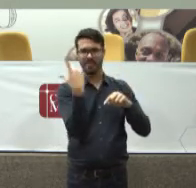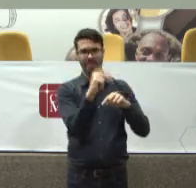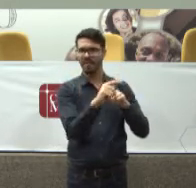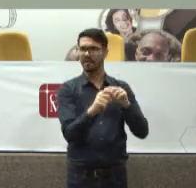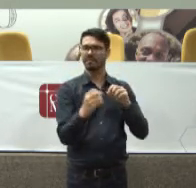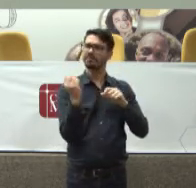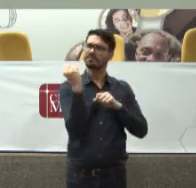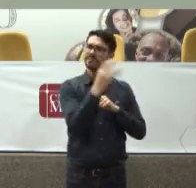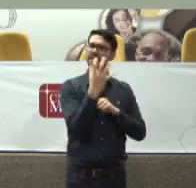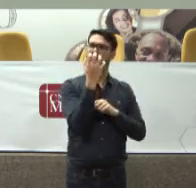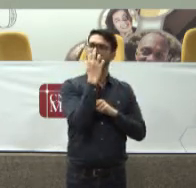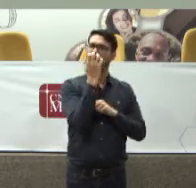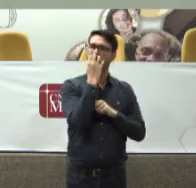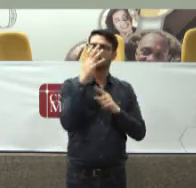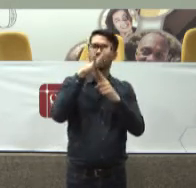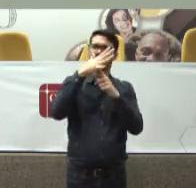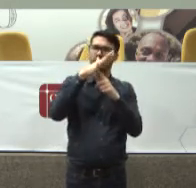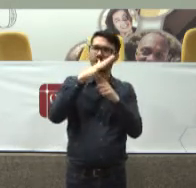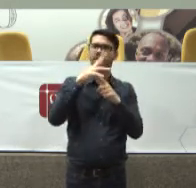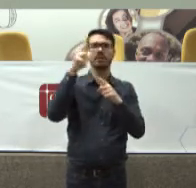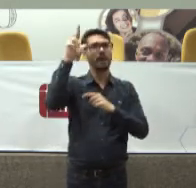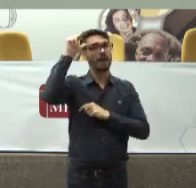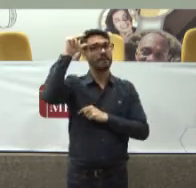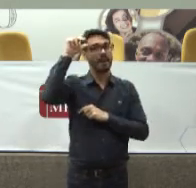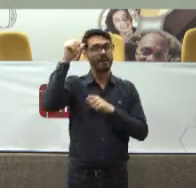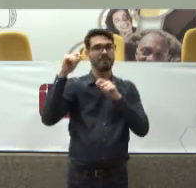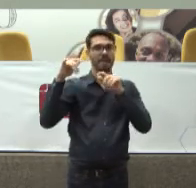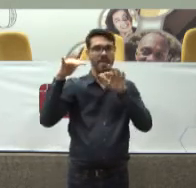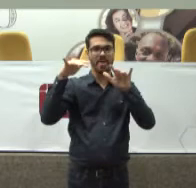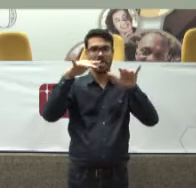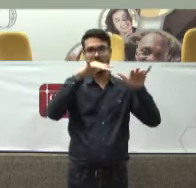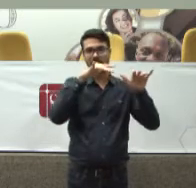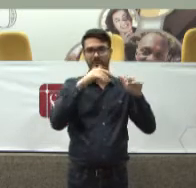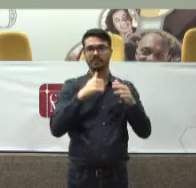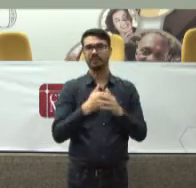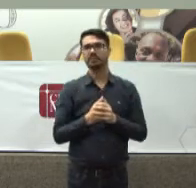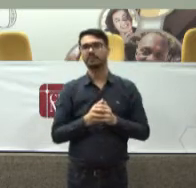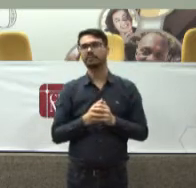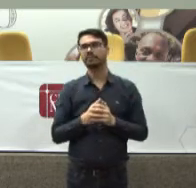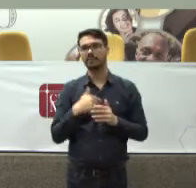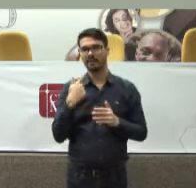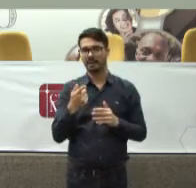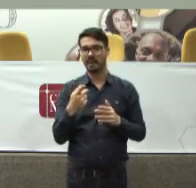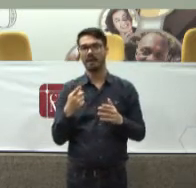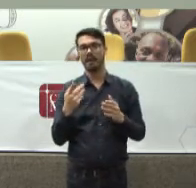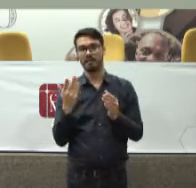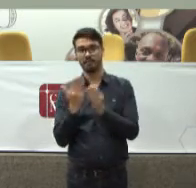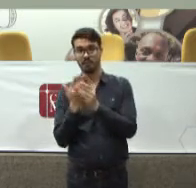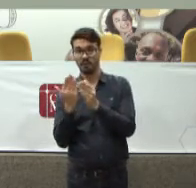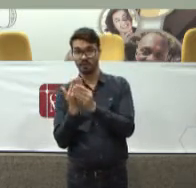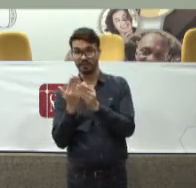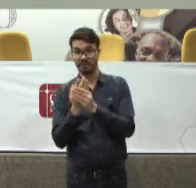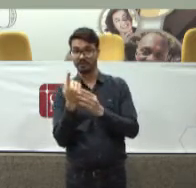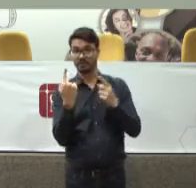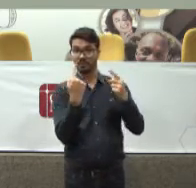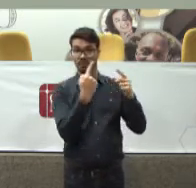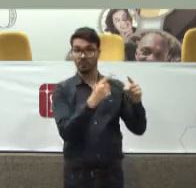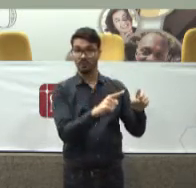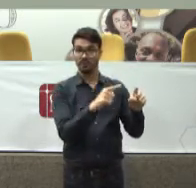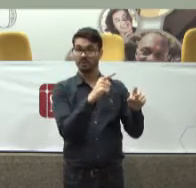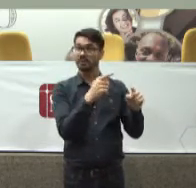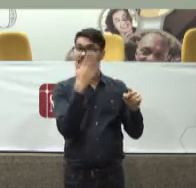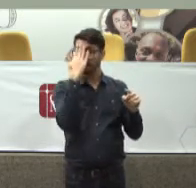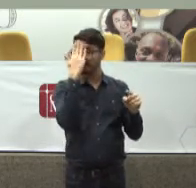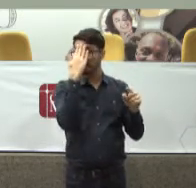lacrimogênio Cachorro Helicóptero Cavalo E aí nós instauramos Um procedimento civil Contra o governo do estado De São Paulo Enquete civil